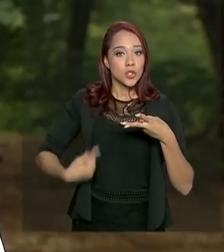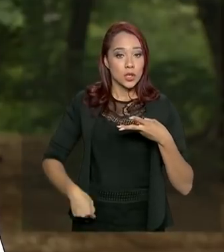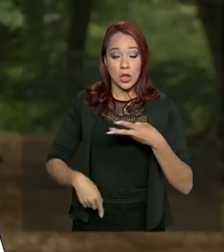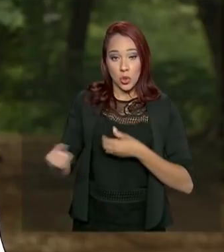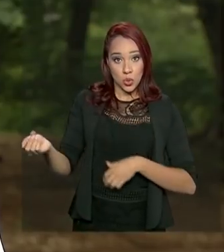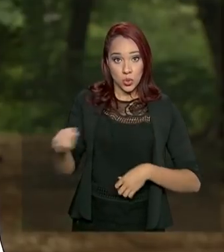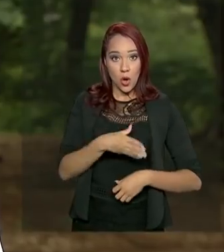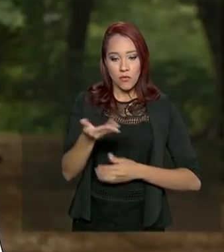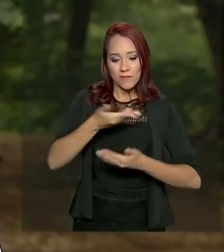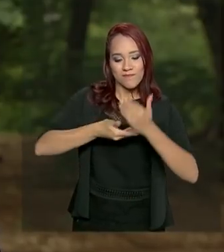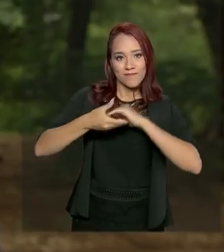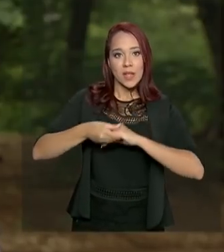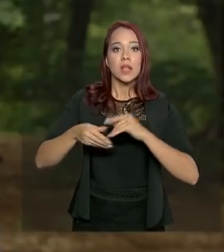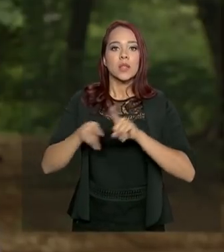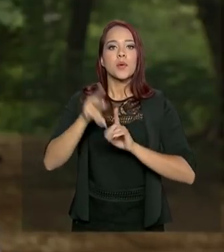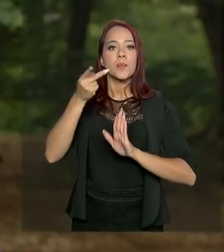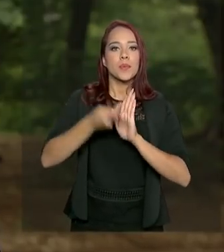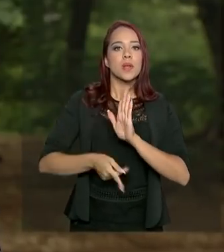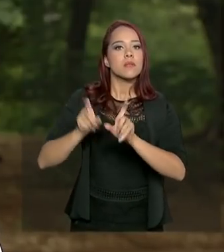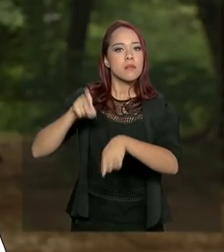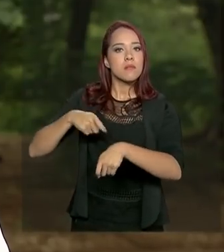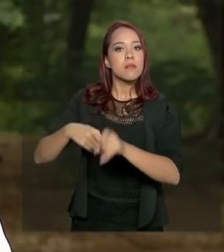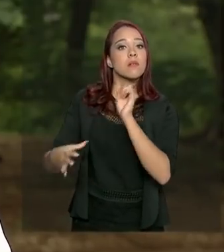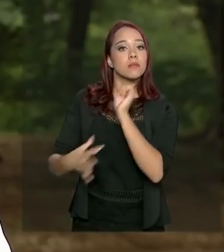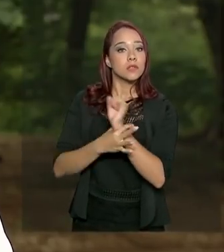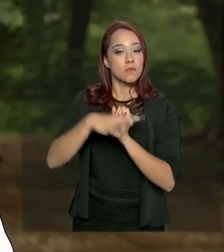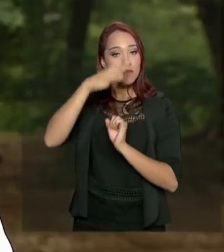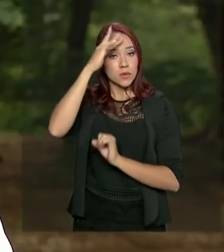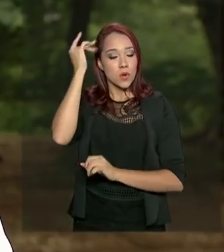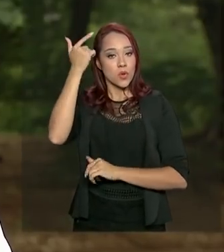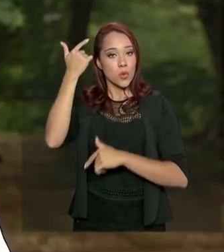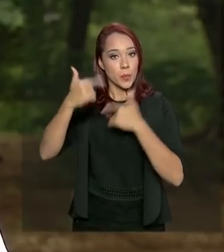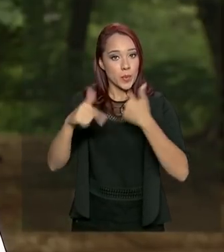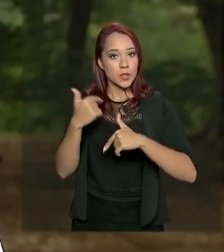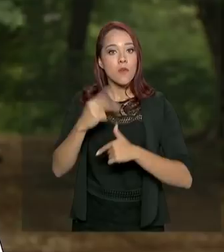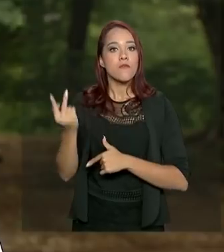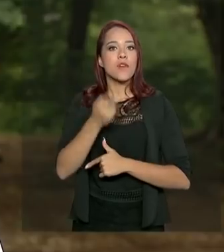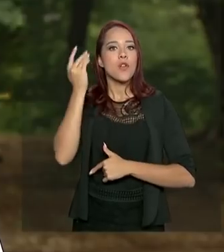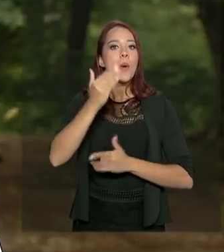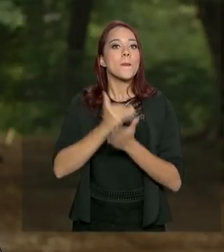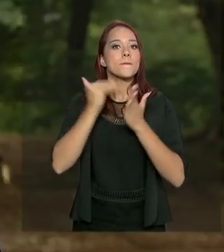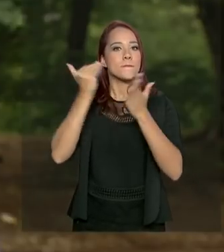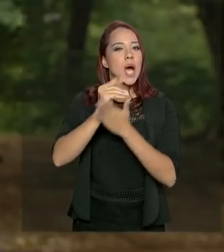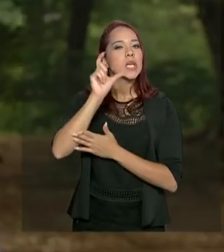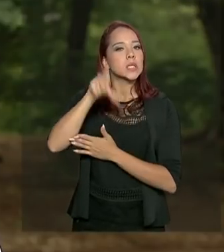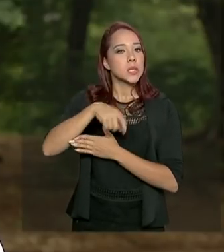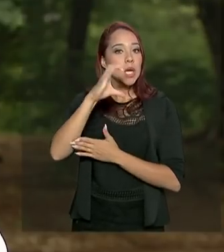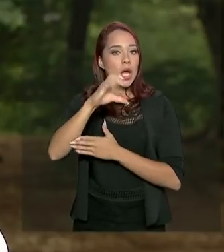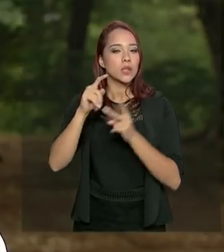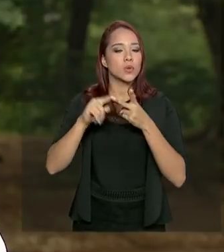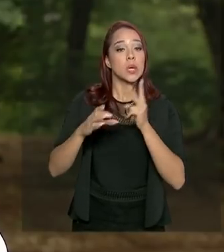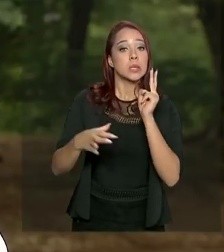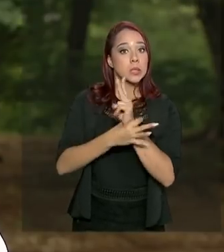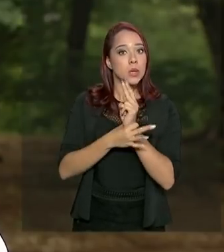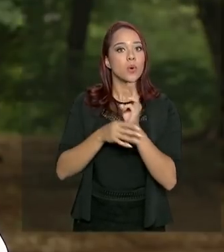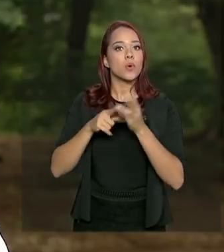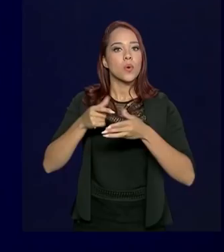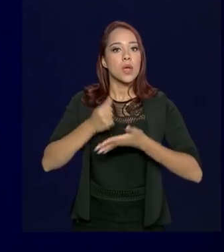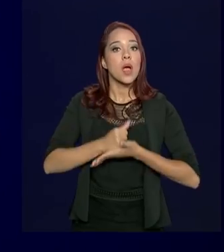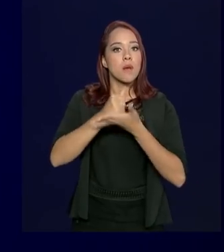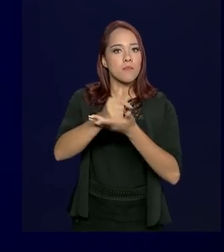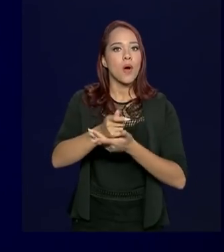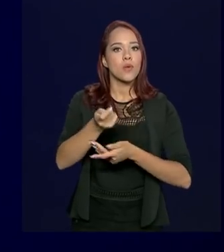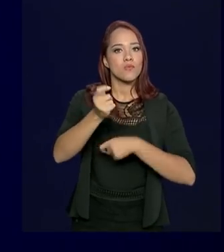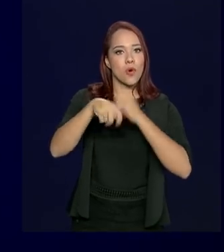parcerias, o plano agrícola garantiu ao produtor brasileiro valores maiores de crédito, seguro e apoio à comercialização.